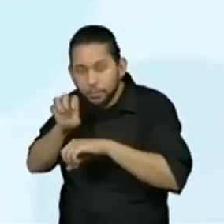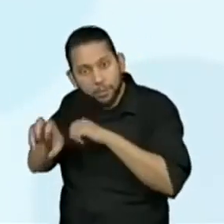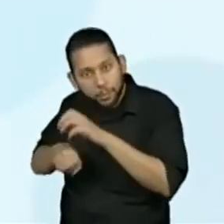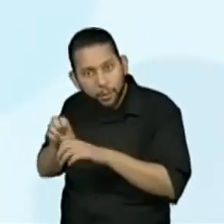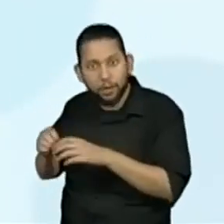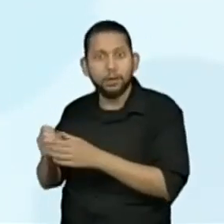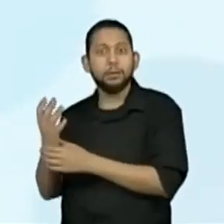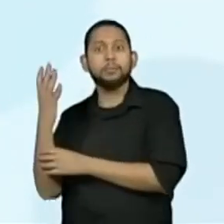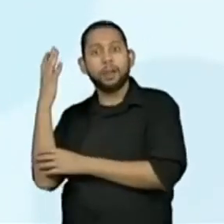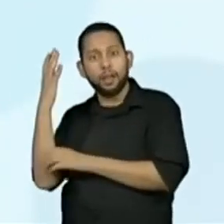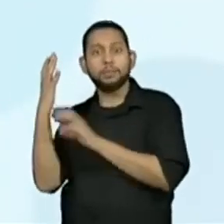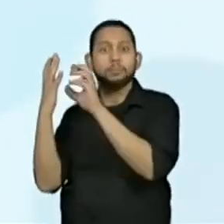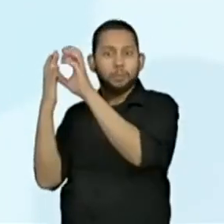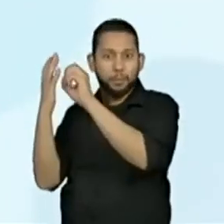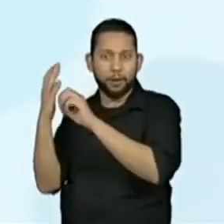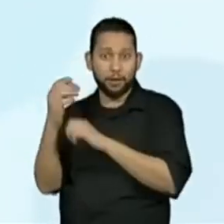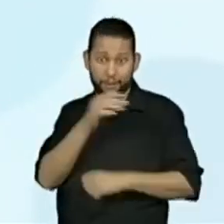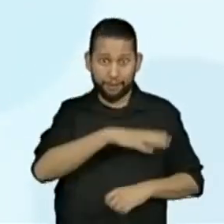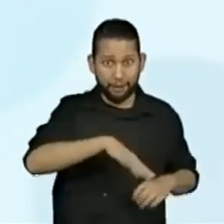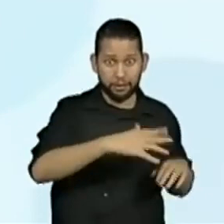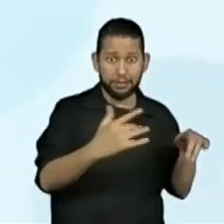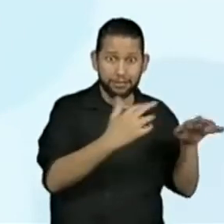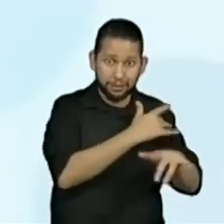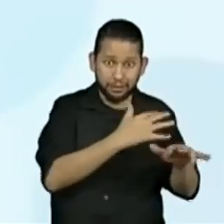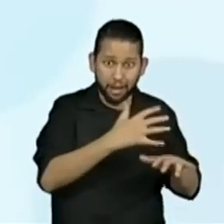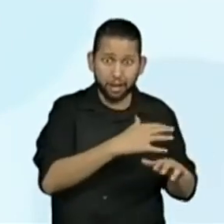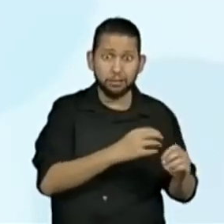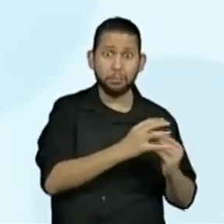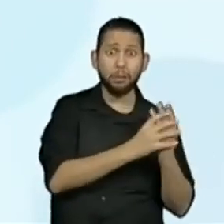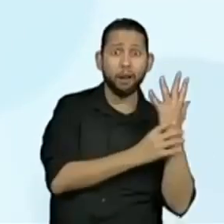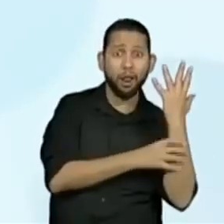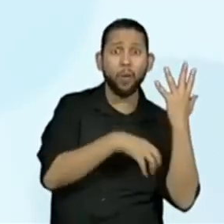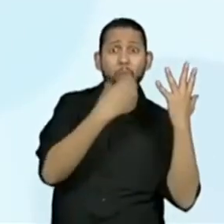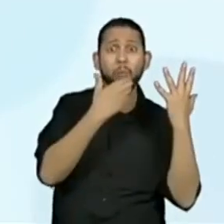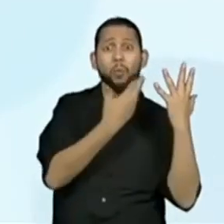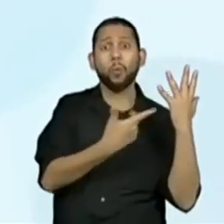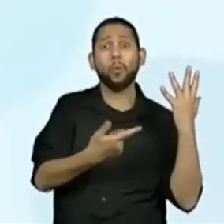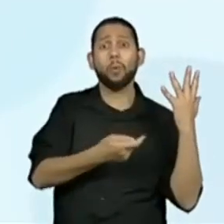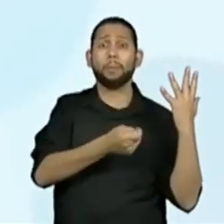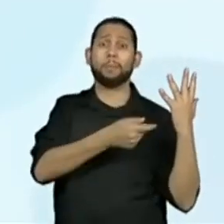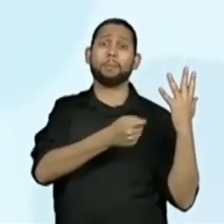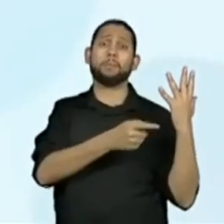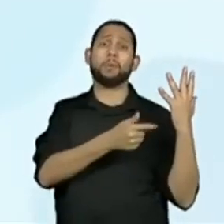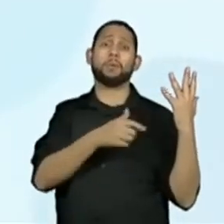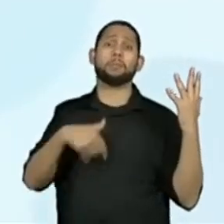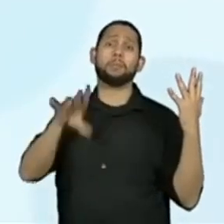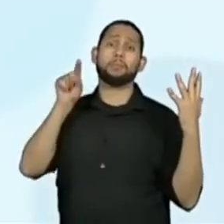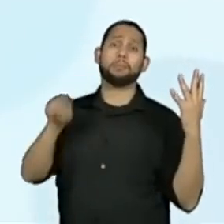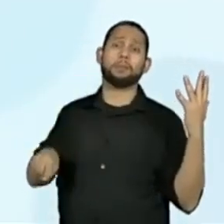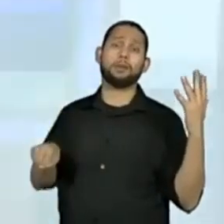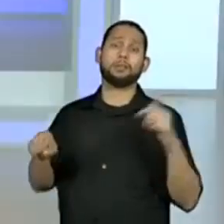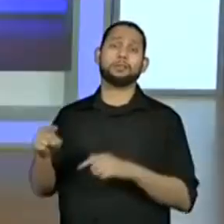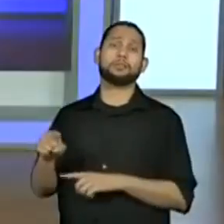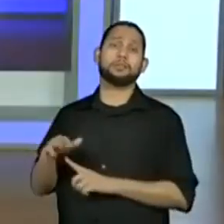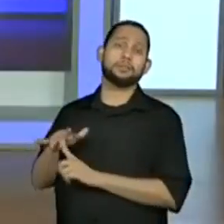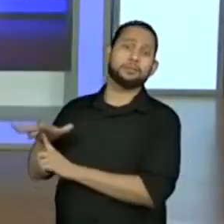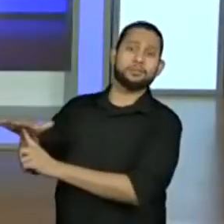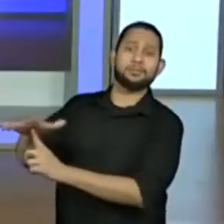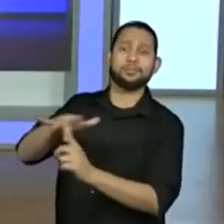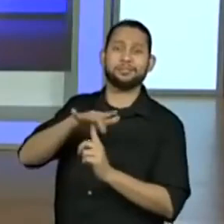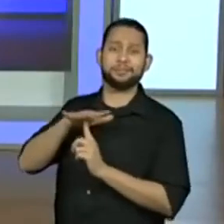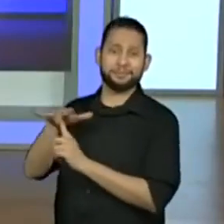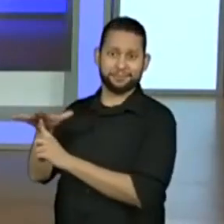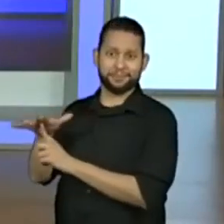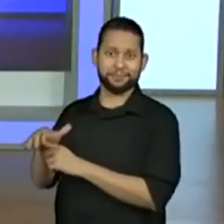cidades existem poucas plantas frutíferas. Então, no quadro só restou de